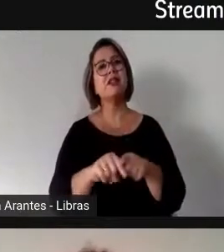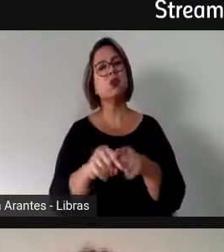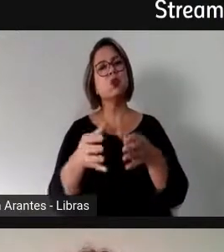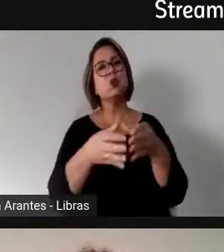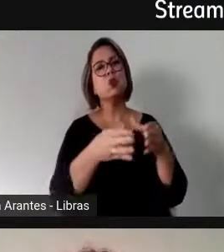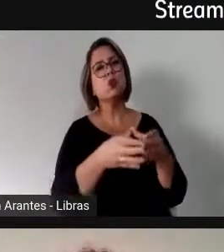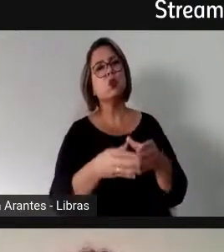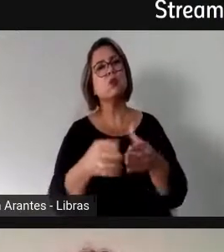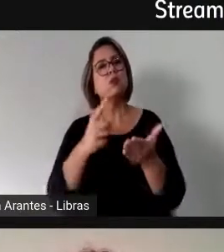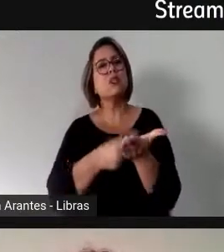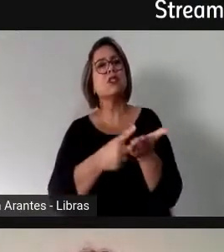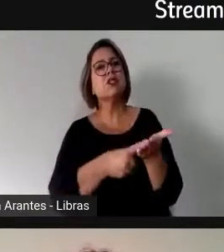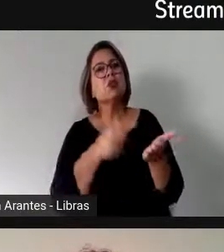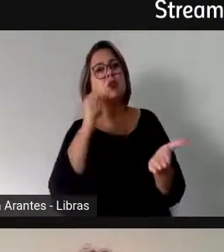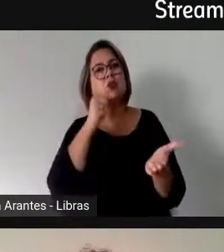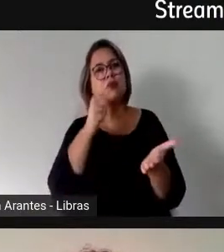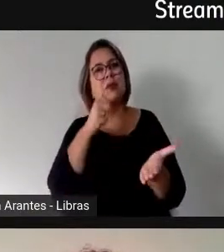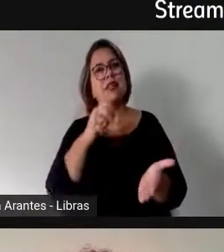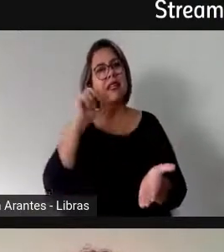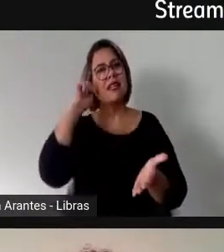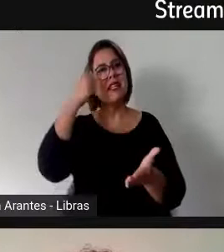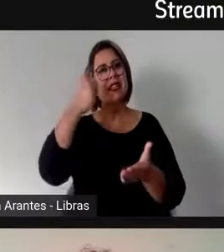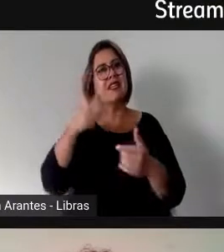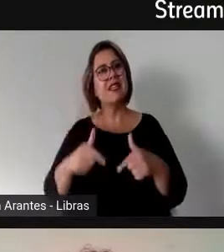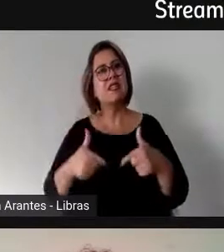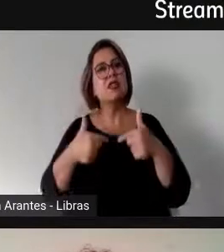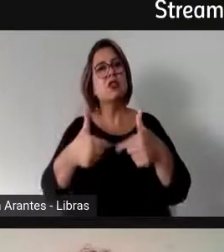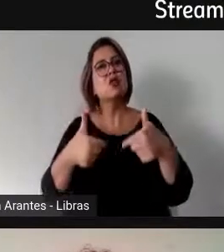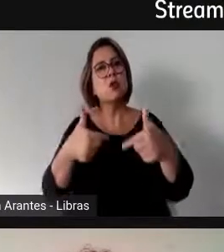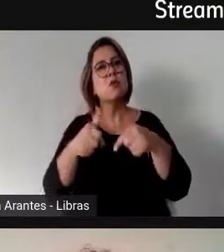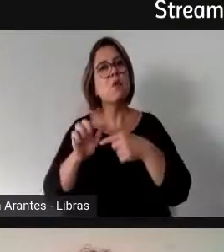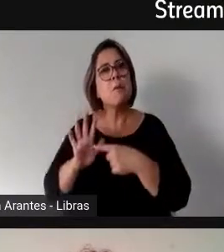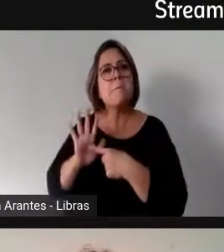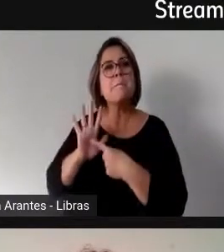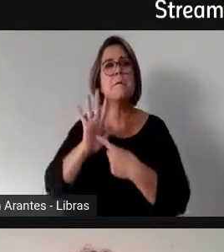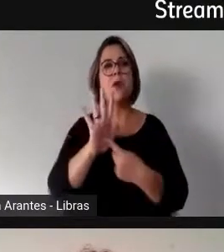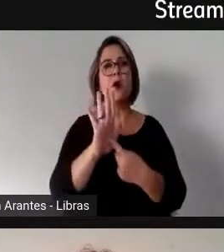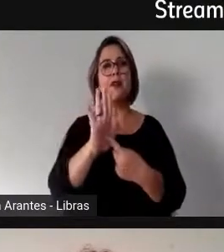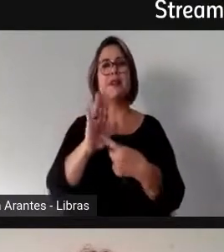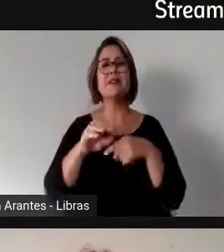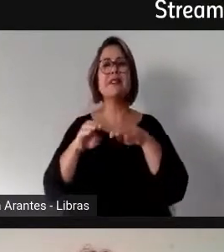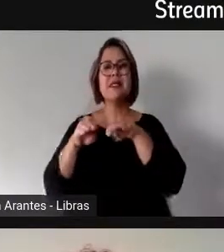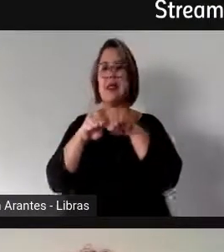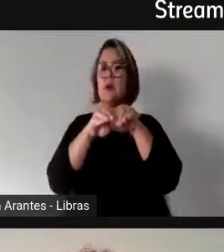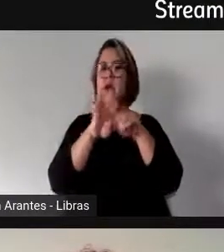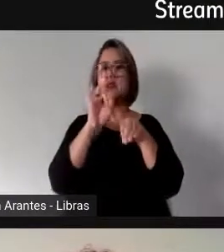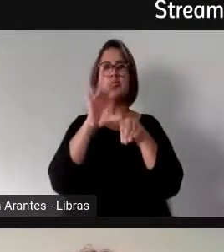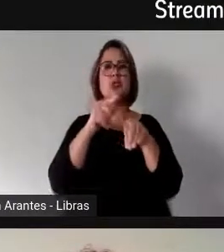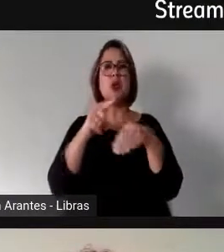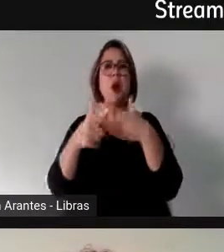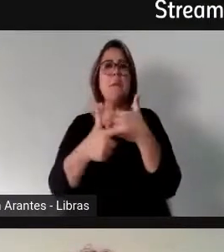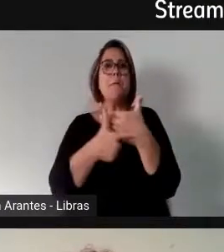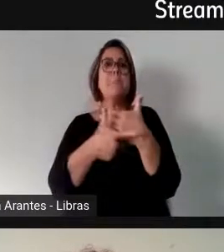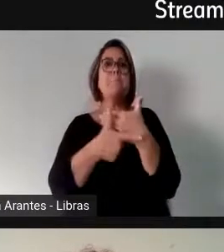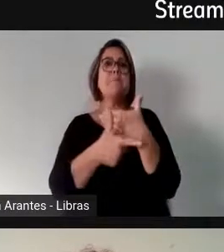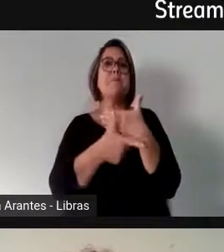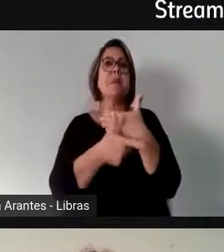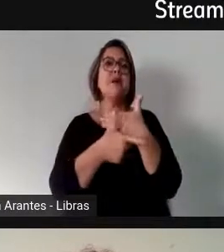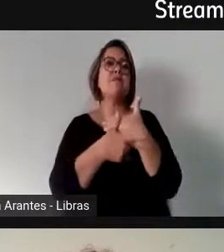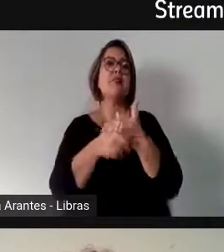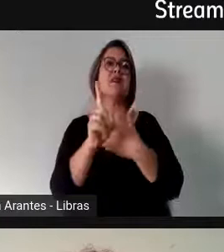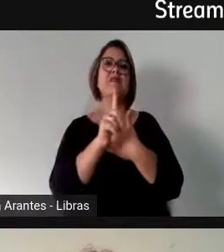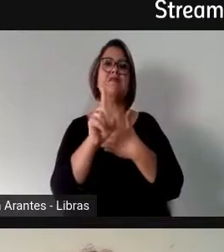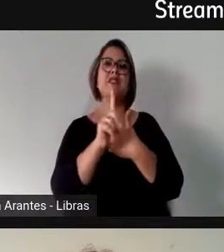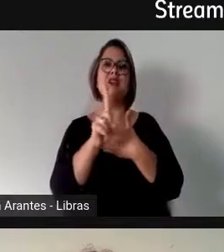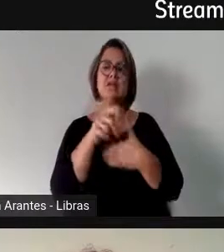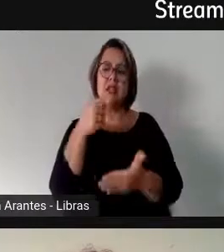tem construído essa necessidade de mostrar que a igualdade não pode ser só formal, né, que a gente tem que criar mecanismos de